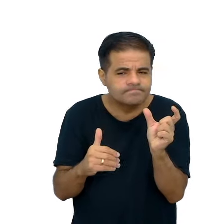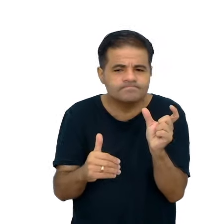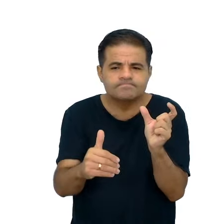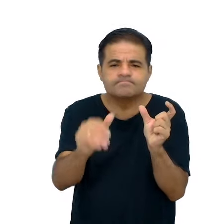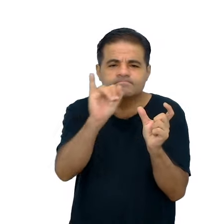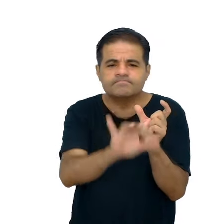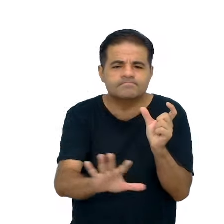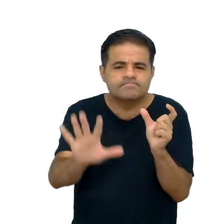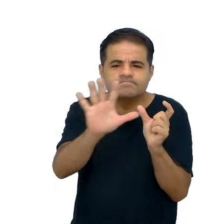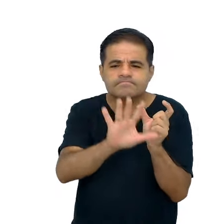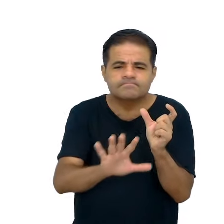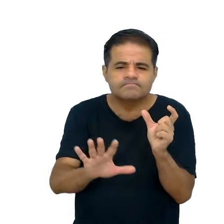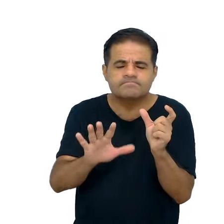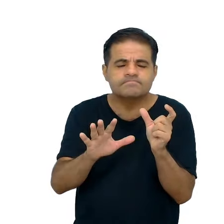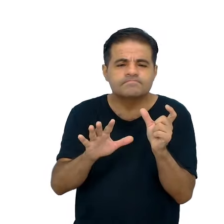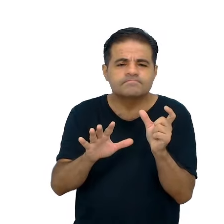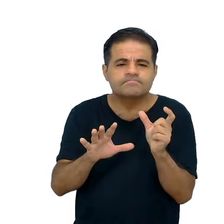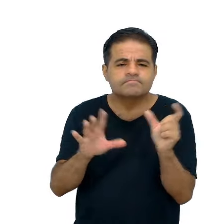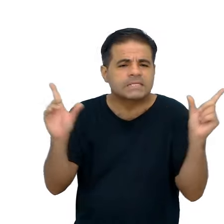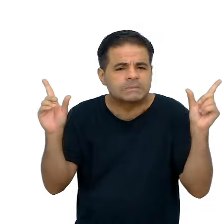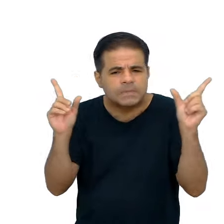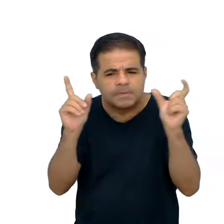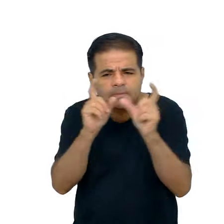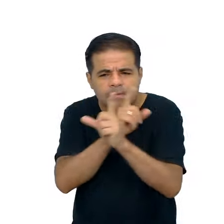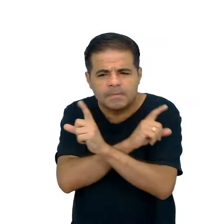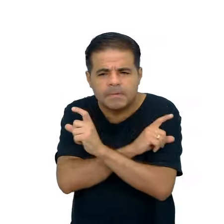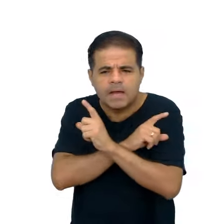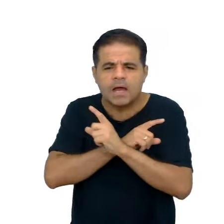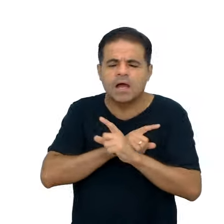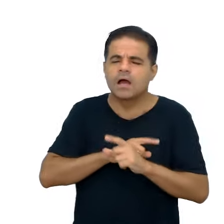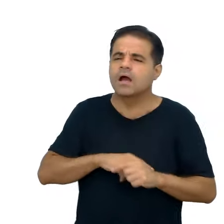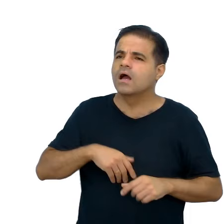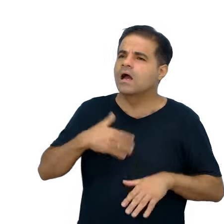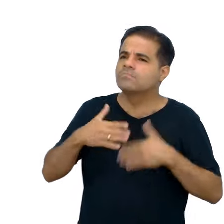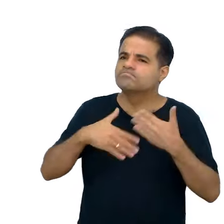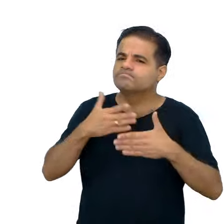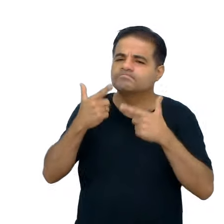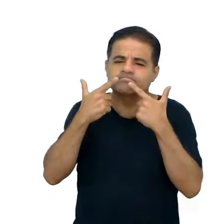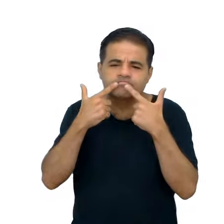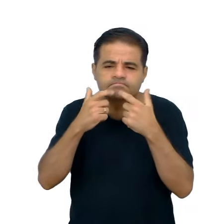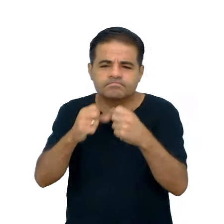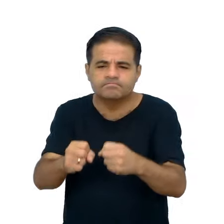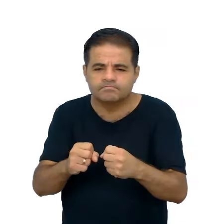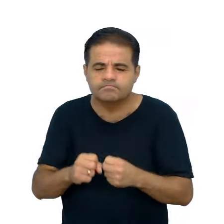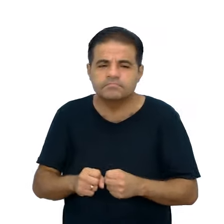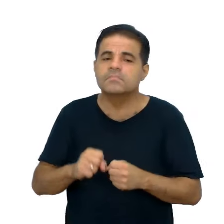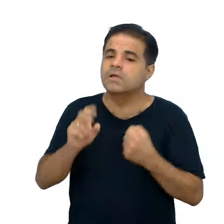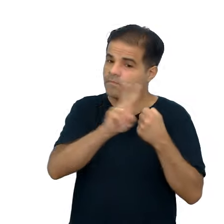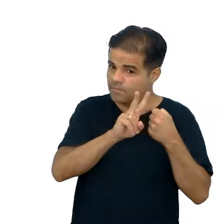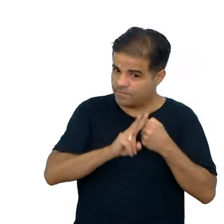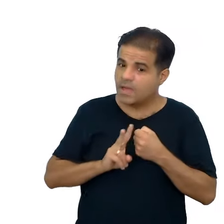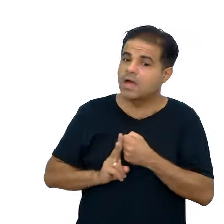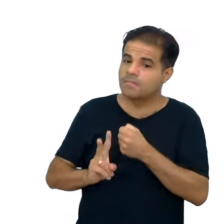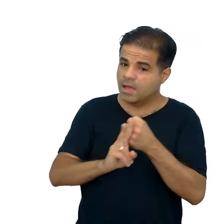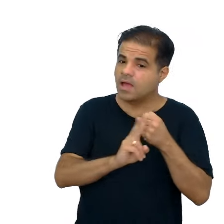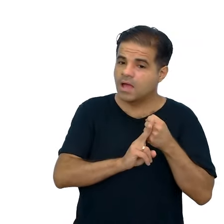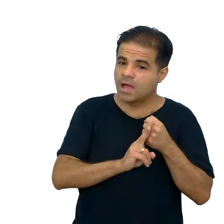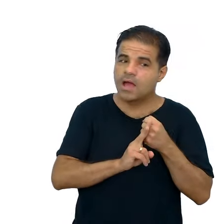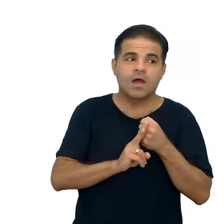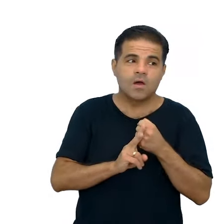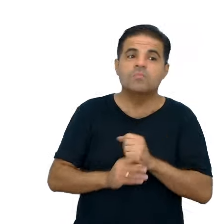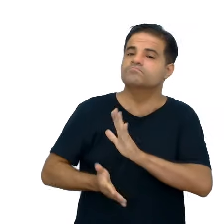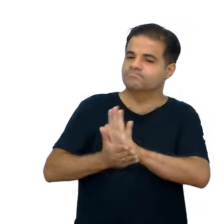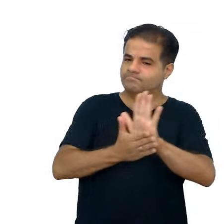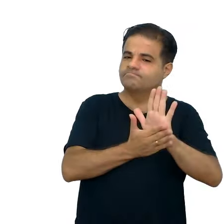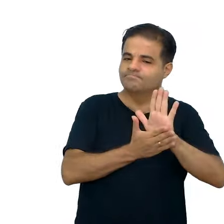imagens, de outras complexidades que existem, né, na questão da linguagem, que é a não verbal, que